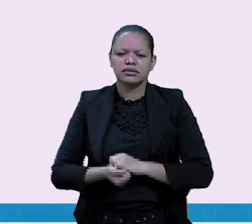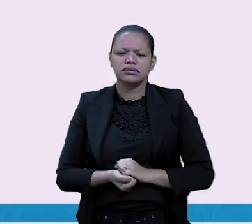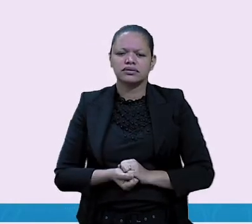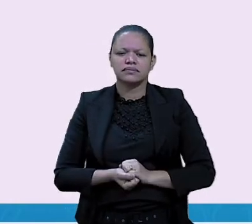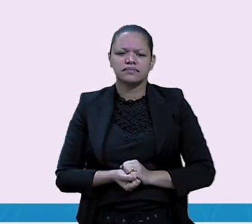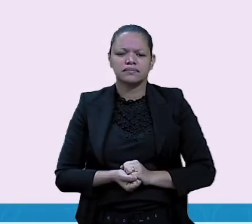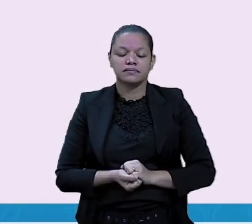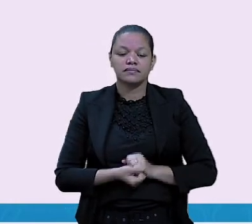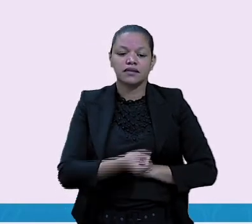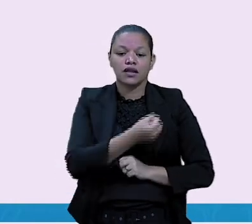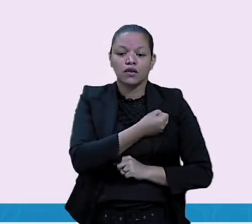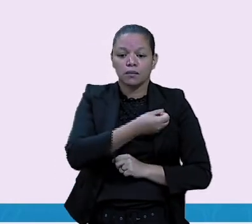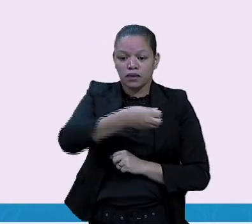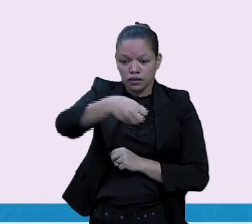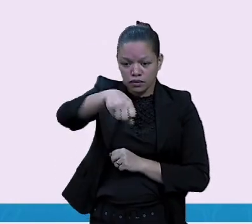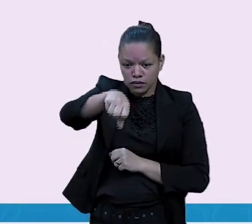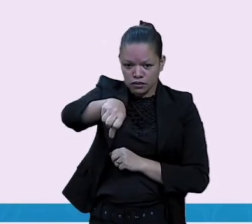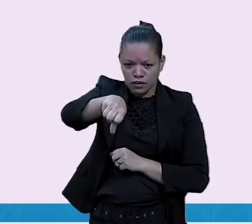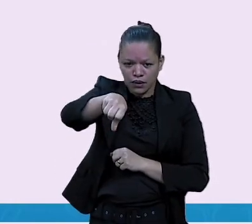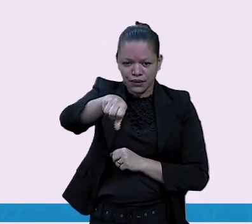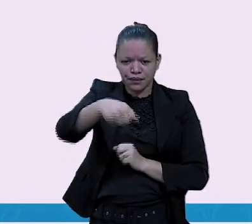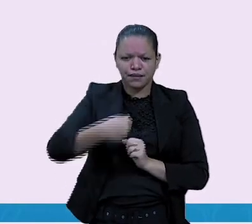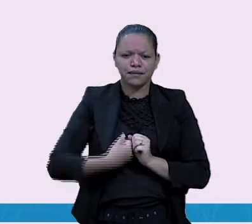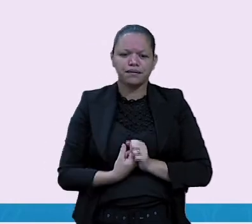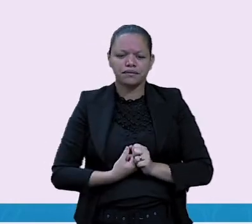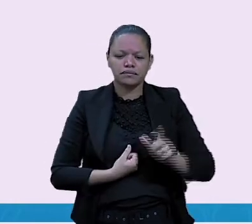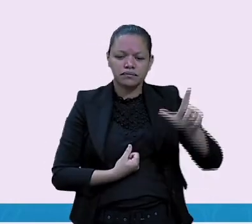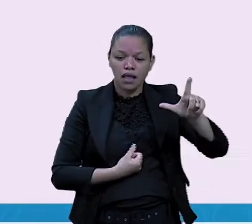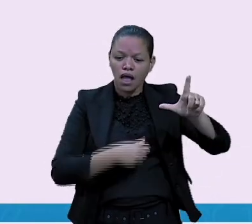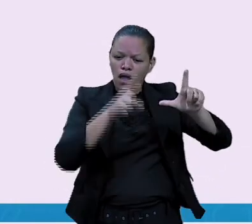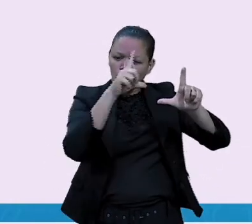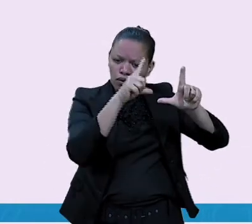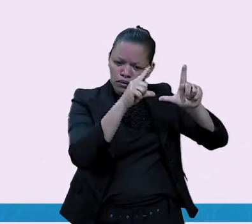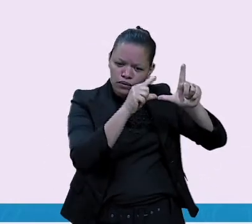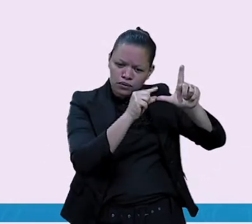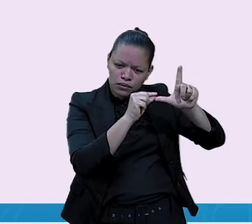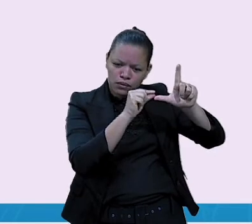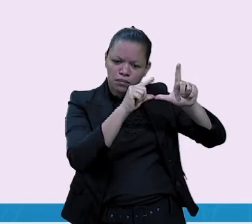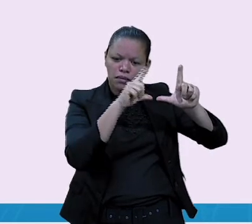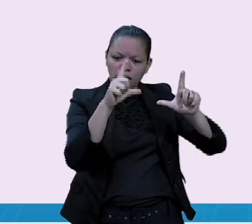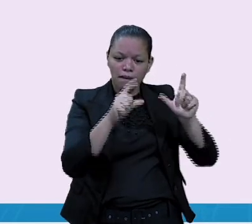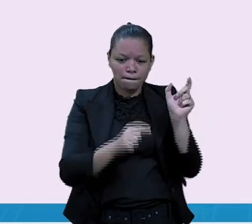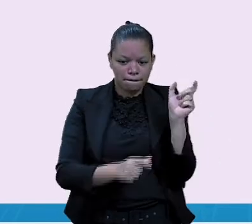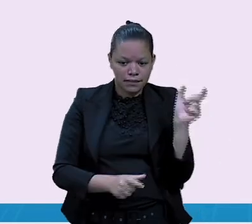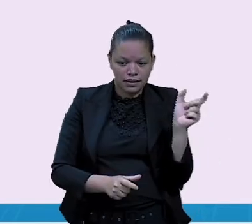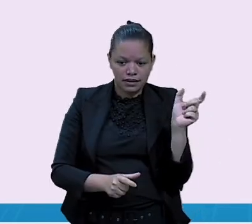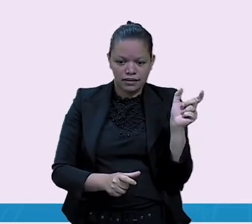nove. Deu diminutivo e aumentativo das palavras. As palavras são essas, ó.